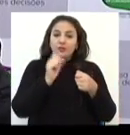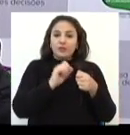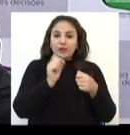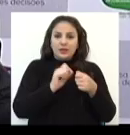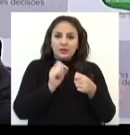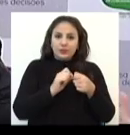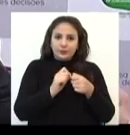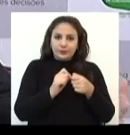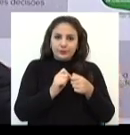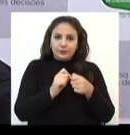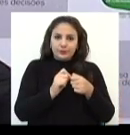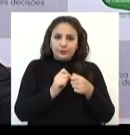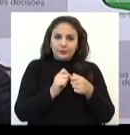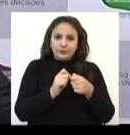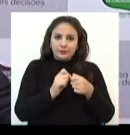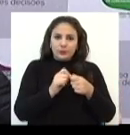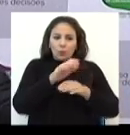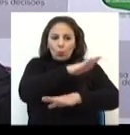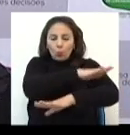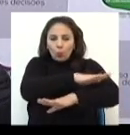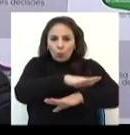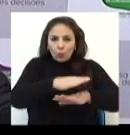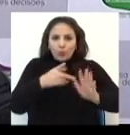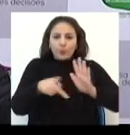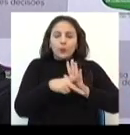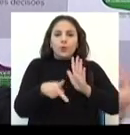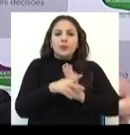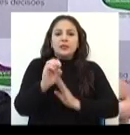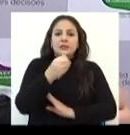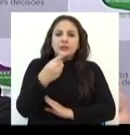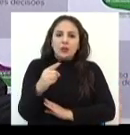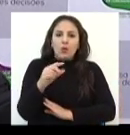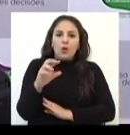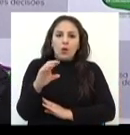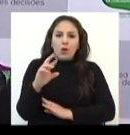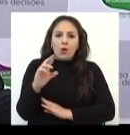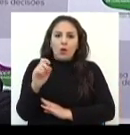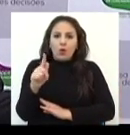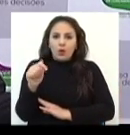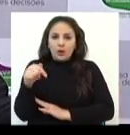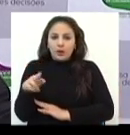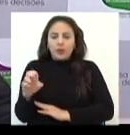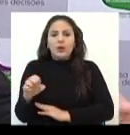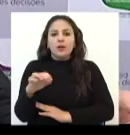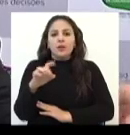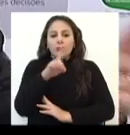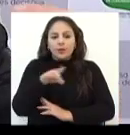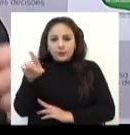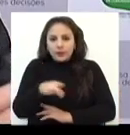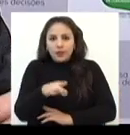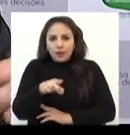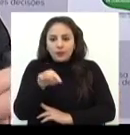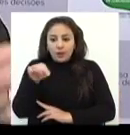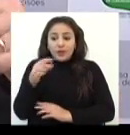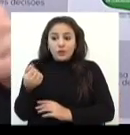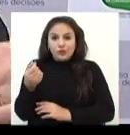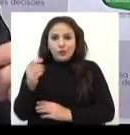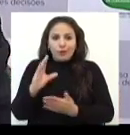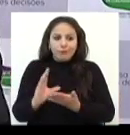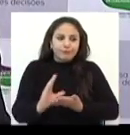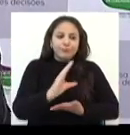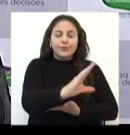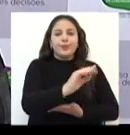o asfalto do distrito de São Roque e de Bom Recreio, foi abortada aquela ideia e o recurso veio, então,